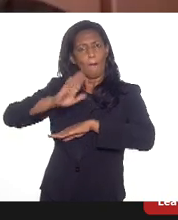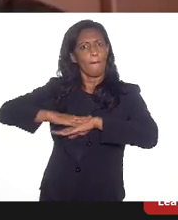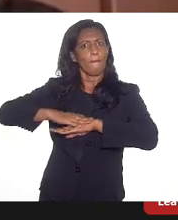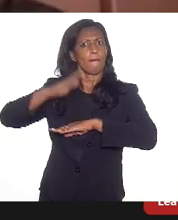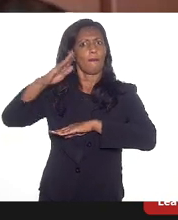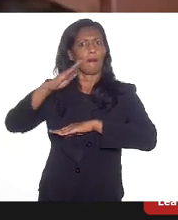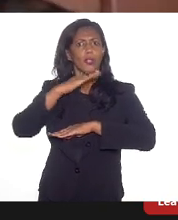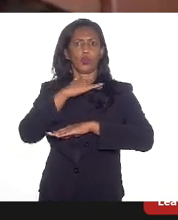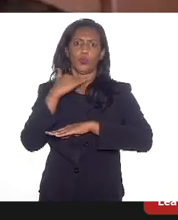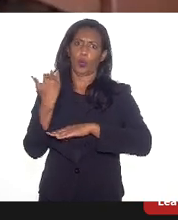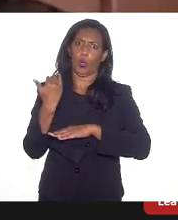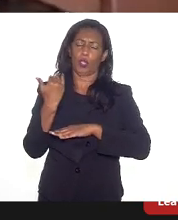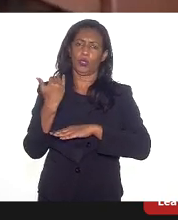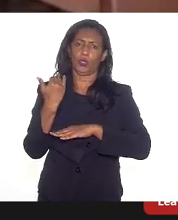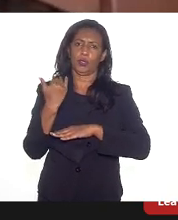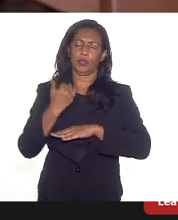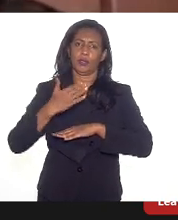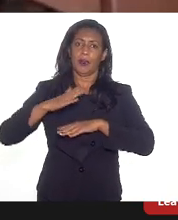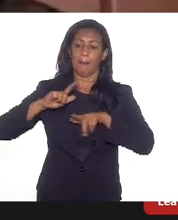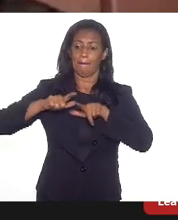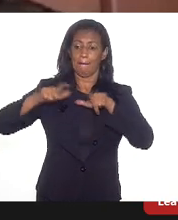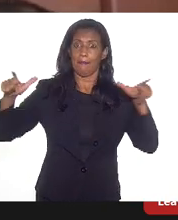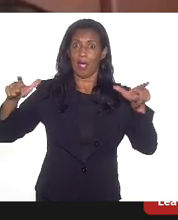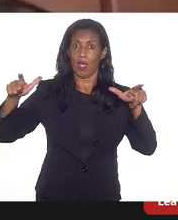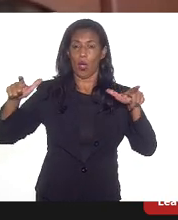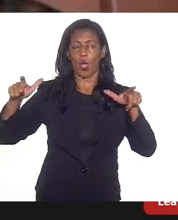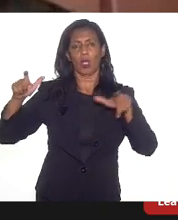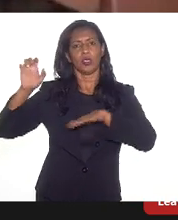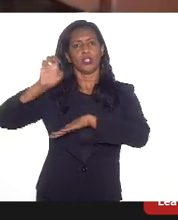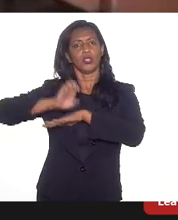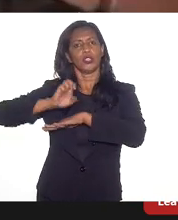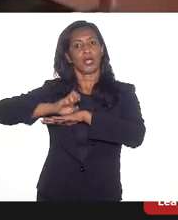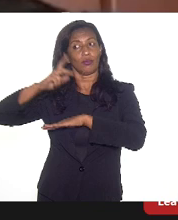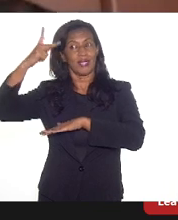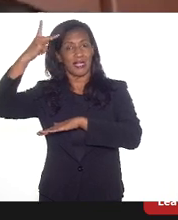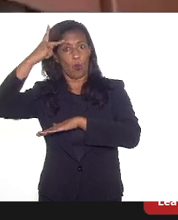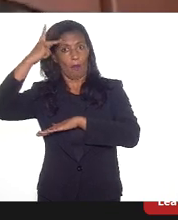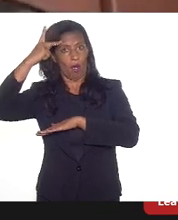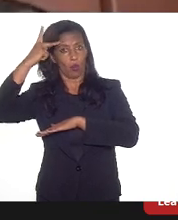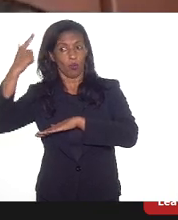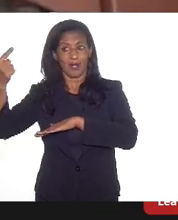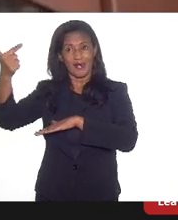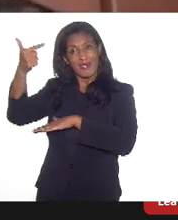depois, obviamente, do maior Estado do Brasil, da América Latina, São Paulo.